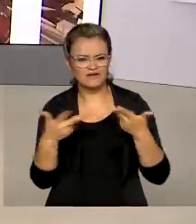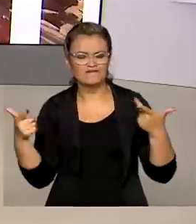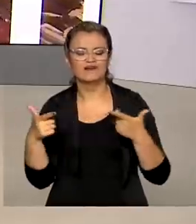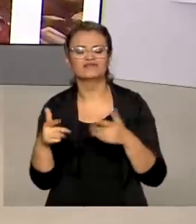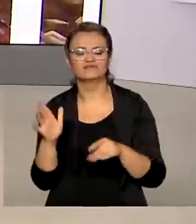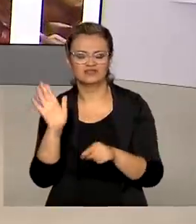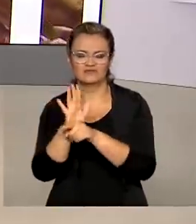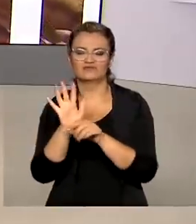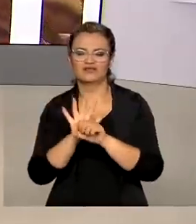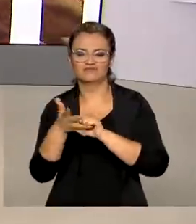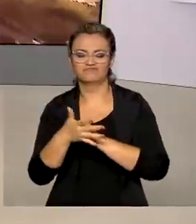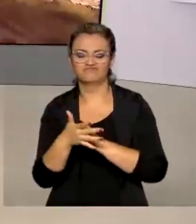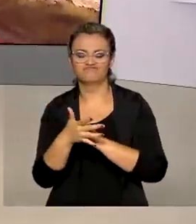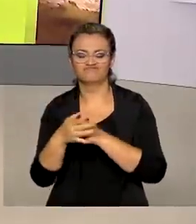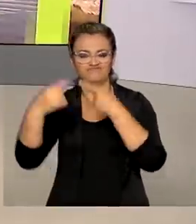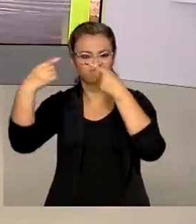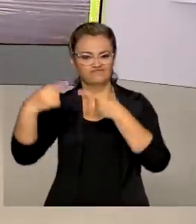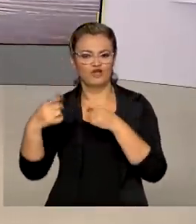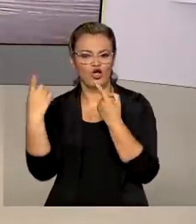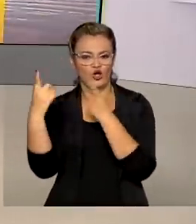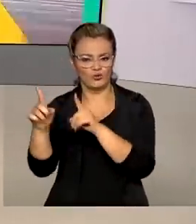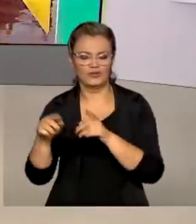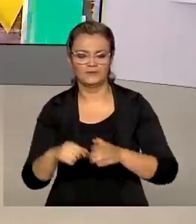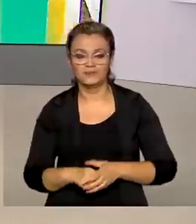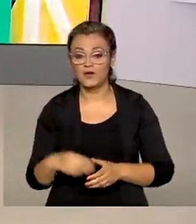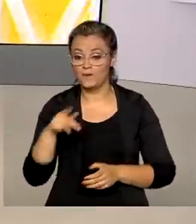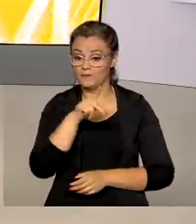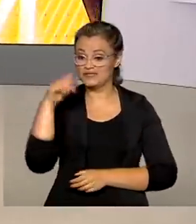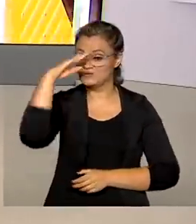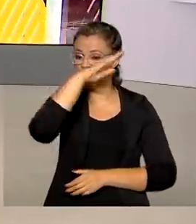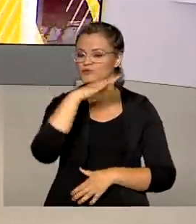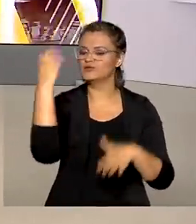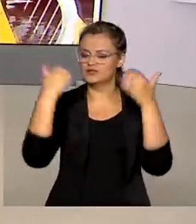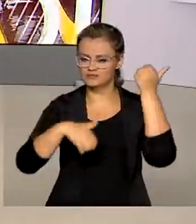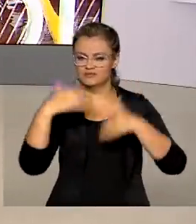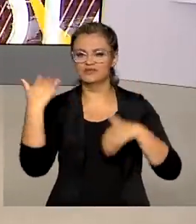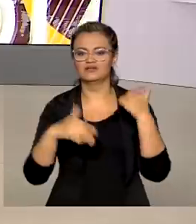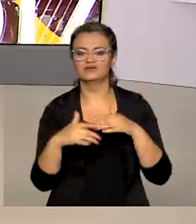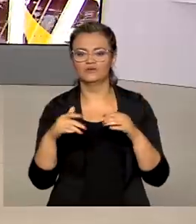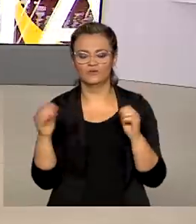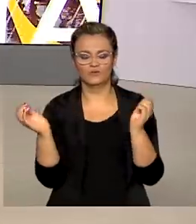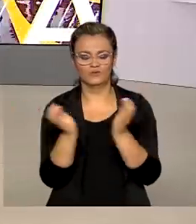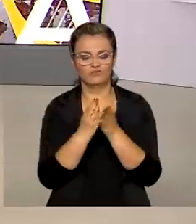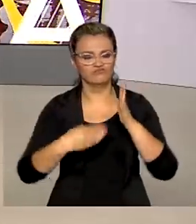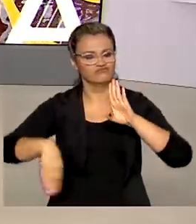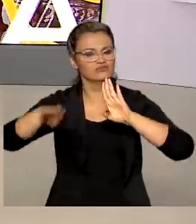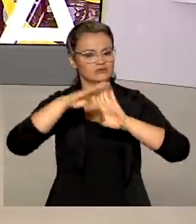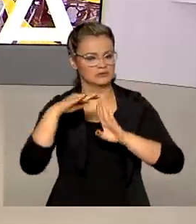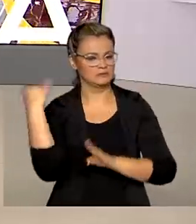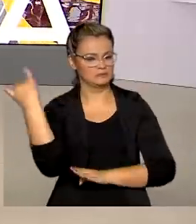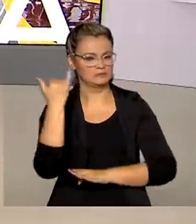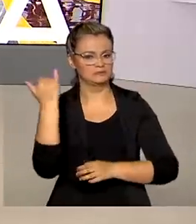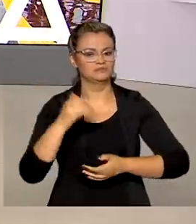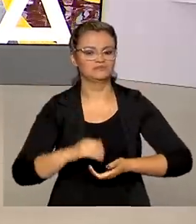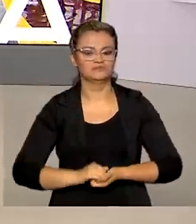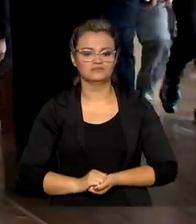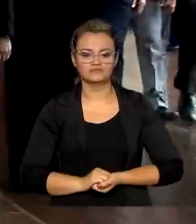pandemia. O presidente Jair Bolsonaro participou do evento e destacou a importância das Forças Armadas para o Brasil.